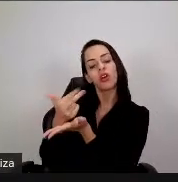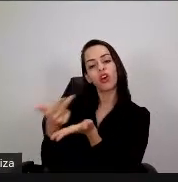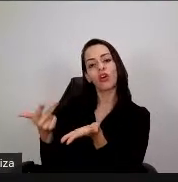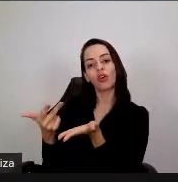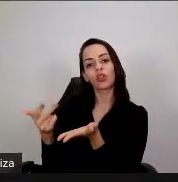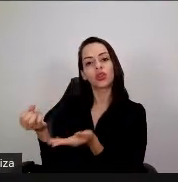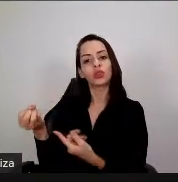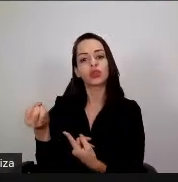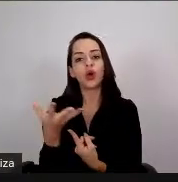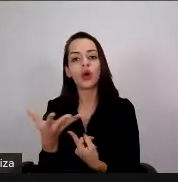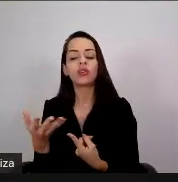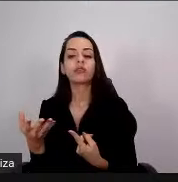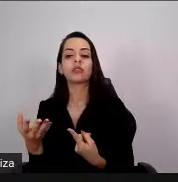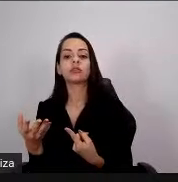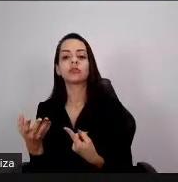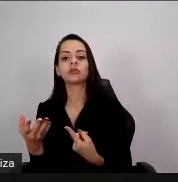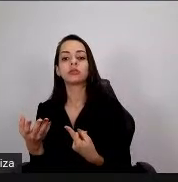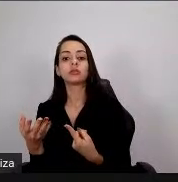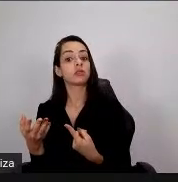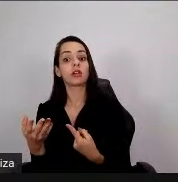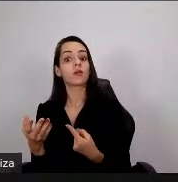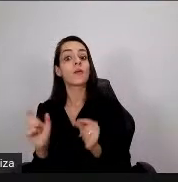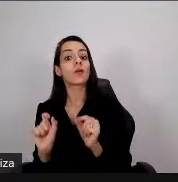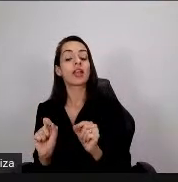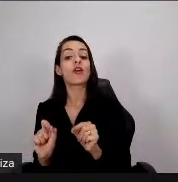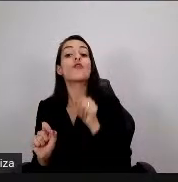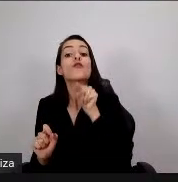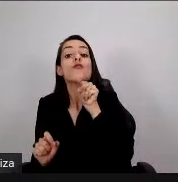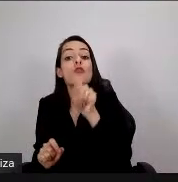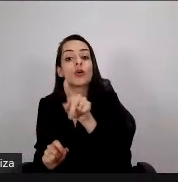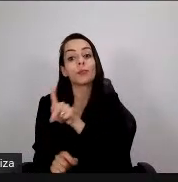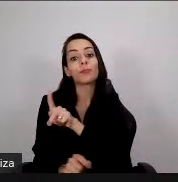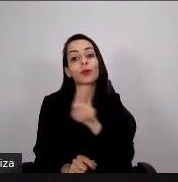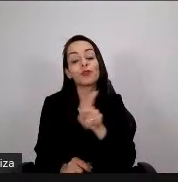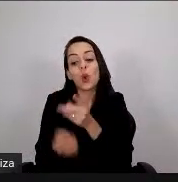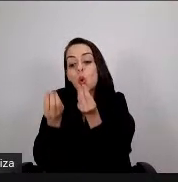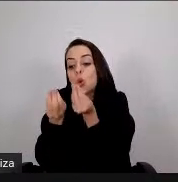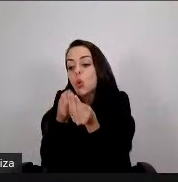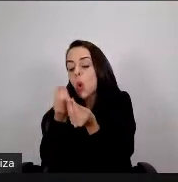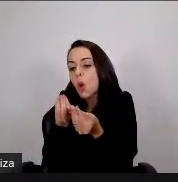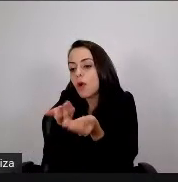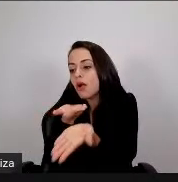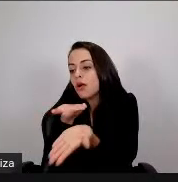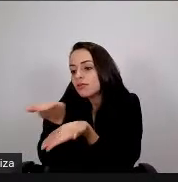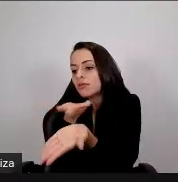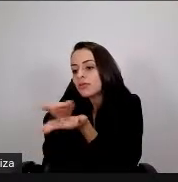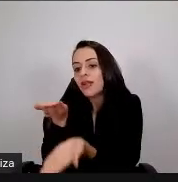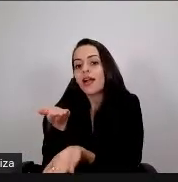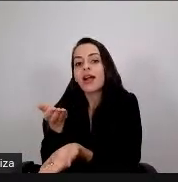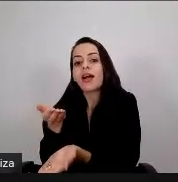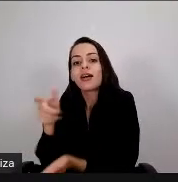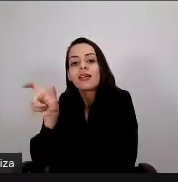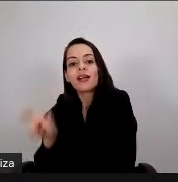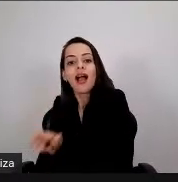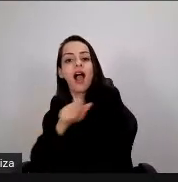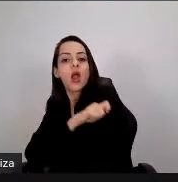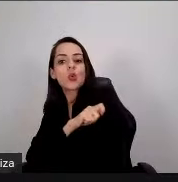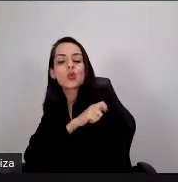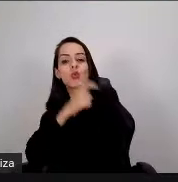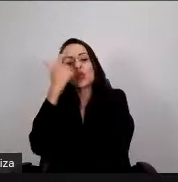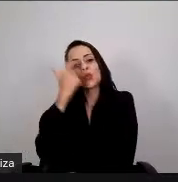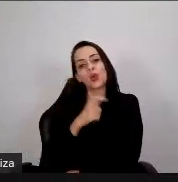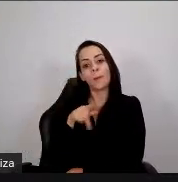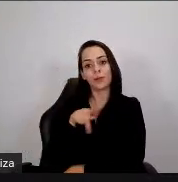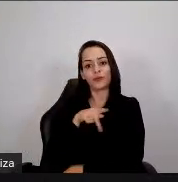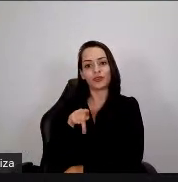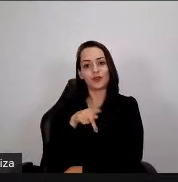por meio dessas ferramentas, utilizando como ajuda, como auxílio, talvez como scaffolding, que um termo que não sai da